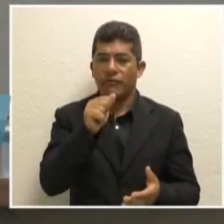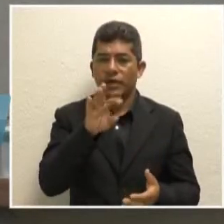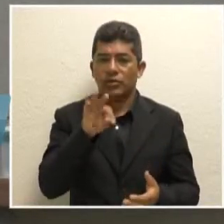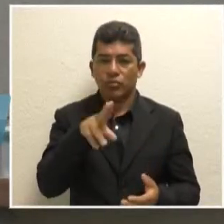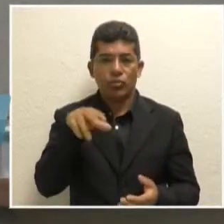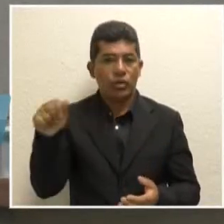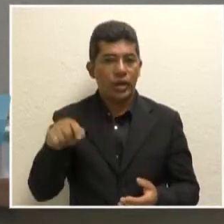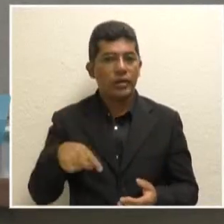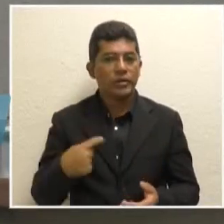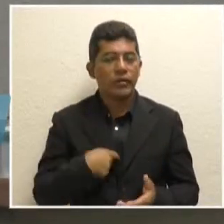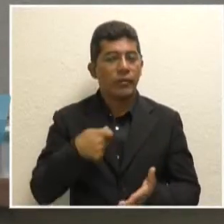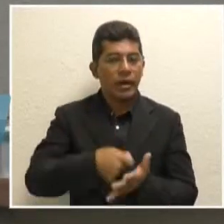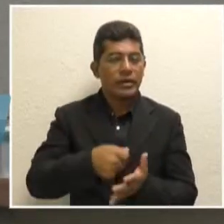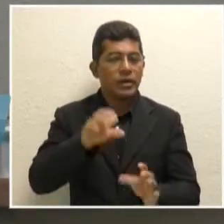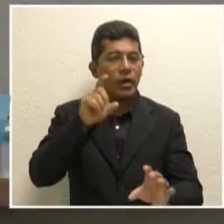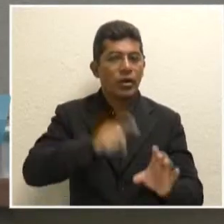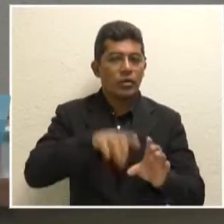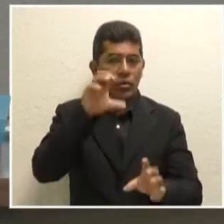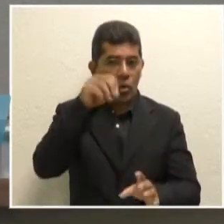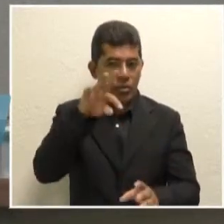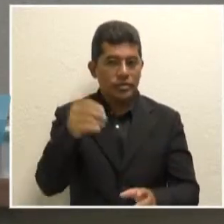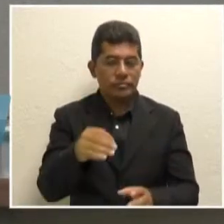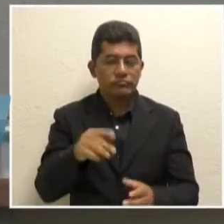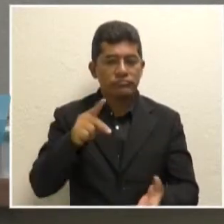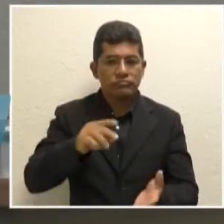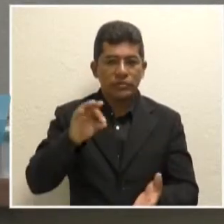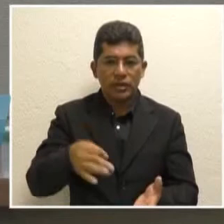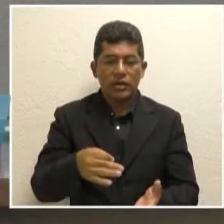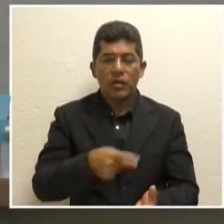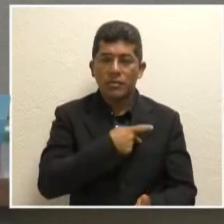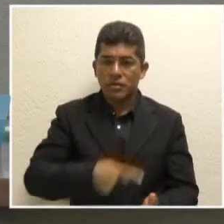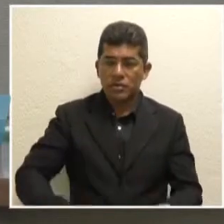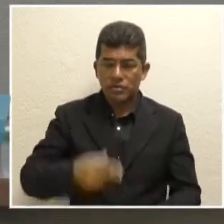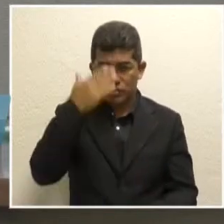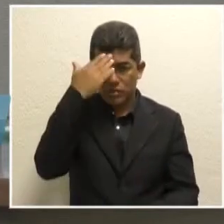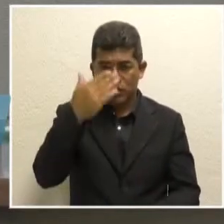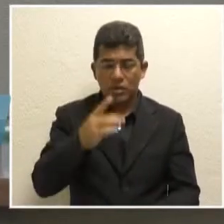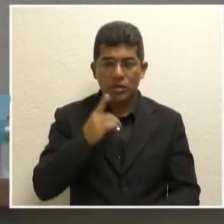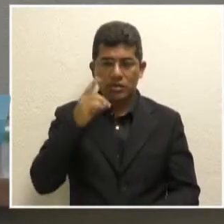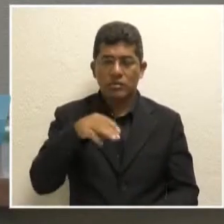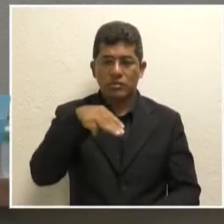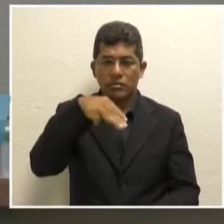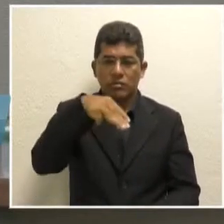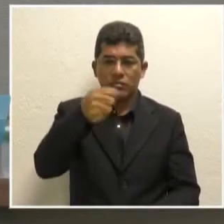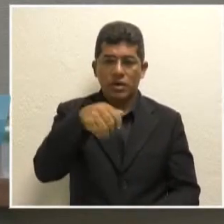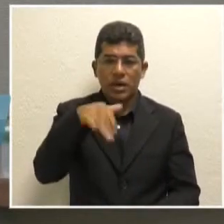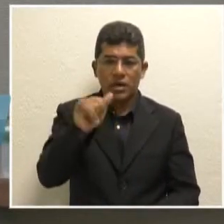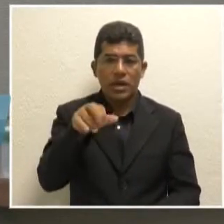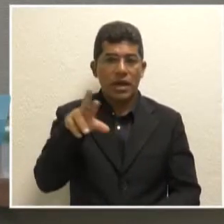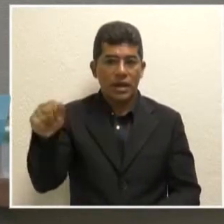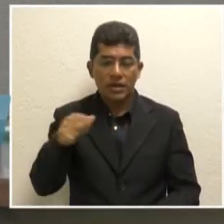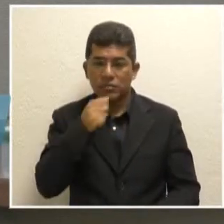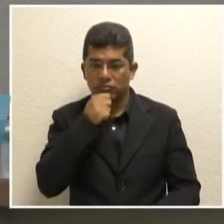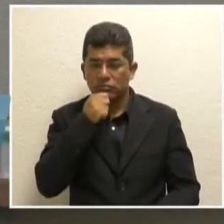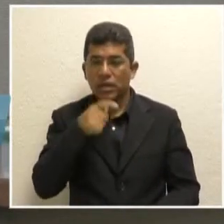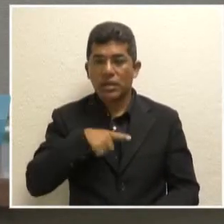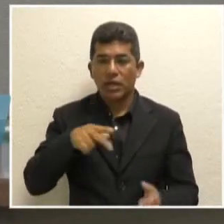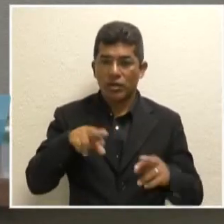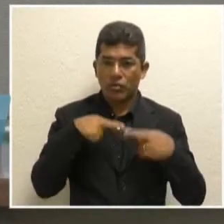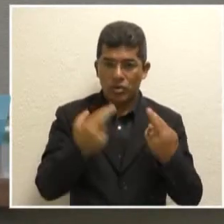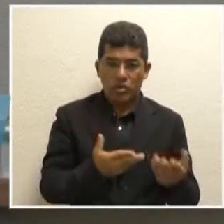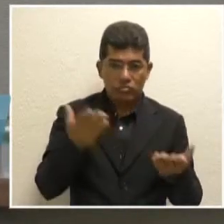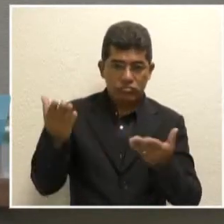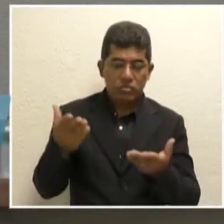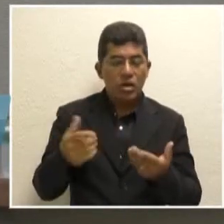pagar isso é fato presidente é isso que eu tinha que falar a deputada amanhã não está no plenário ainda está em reunião